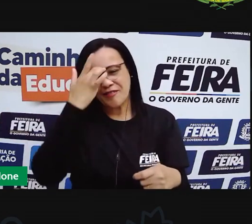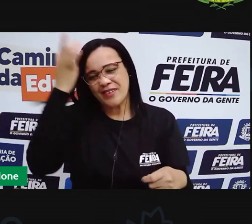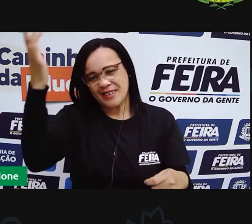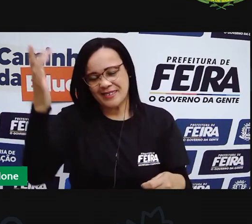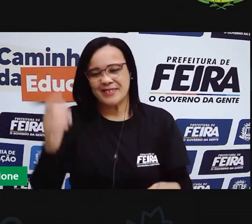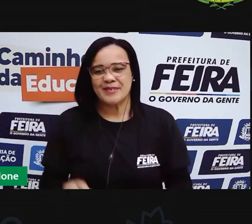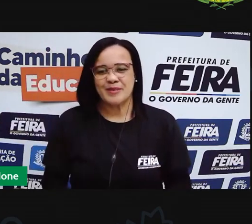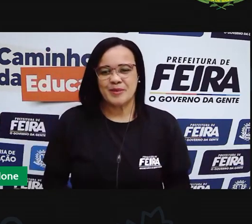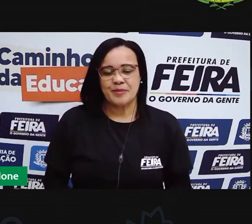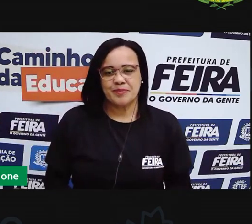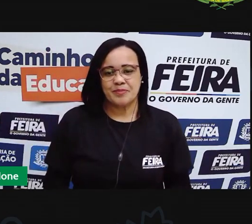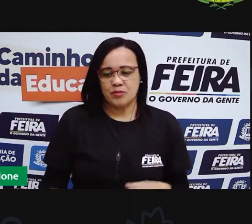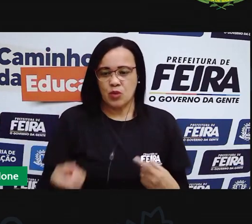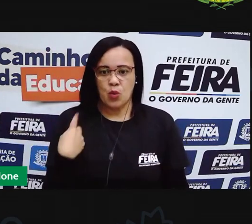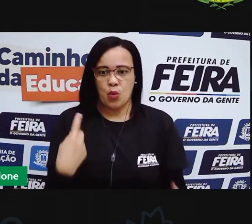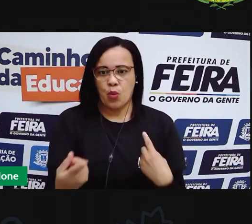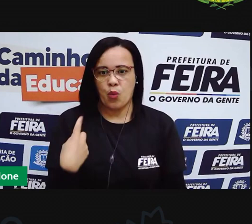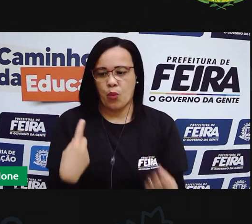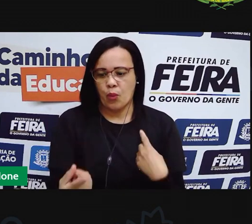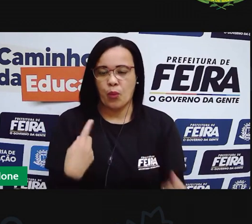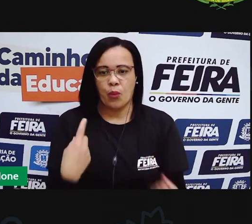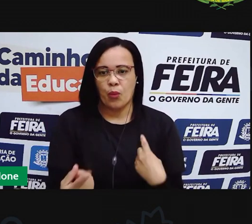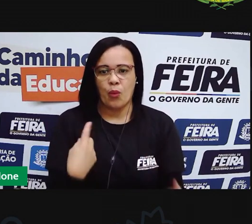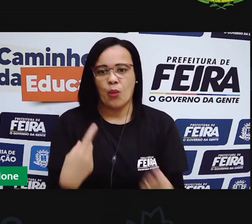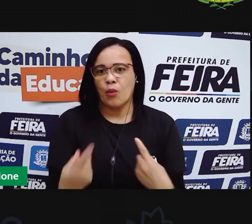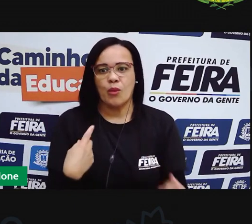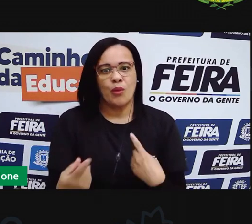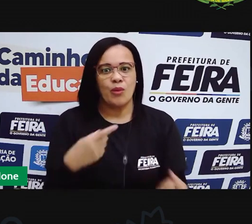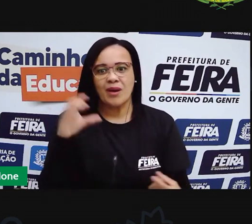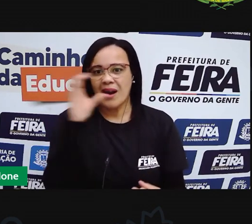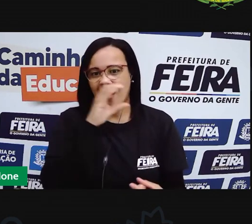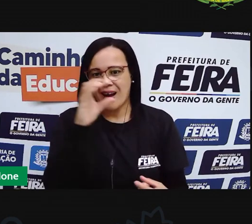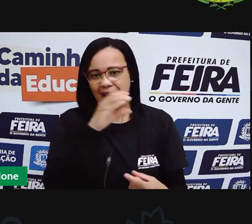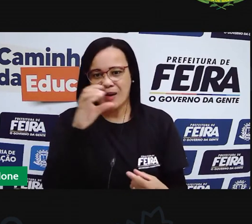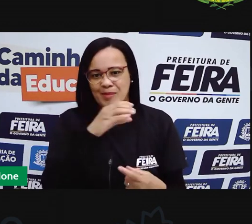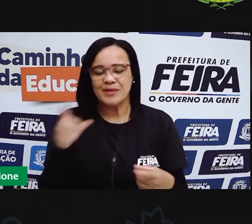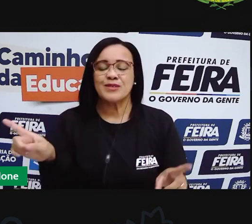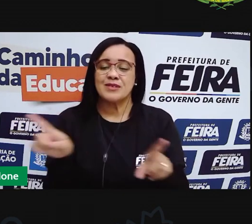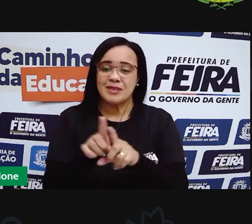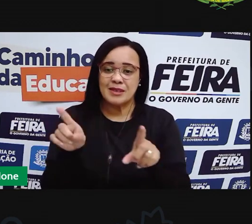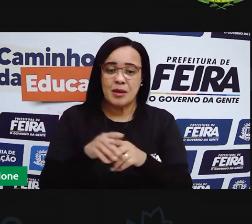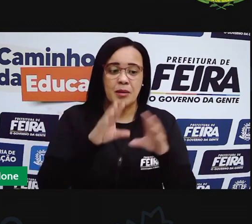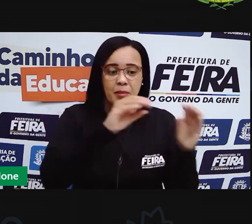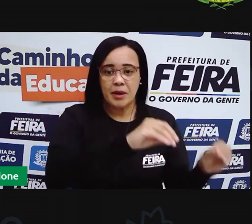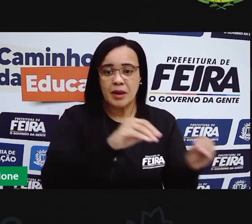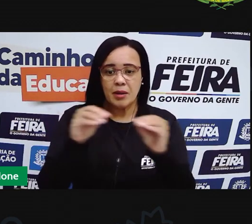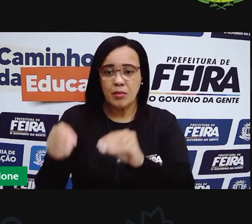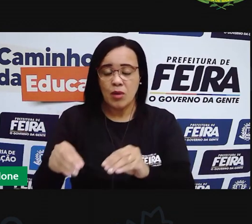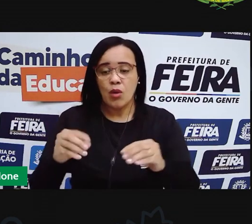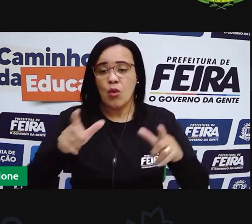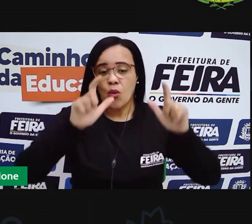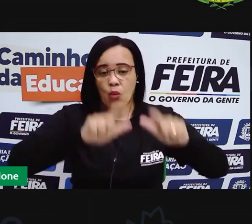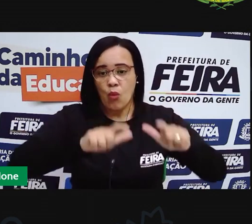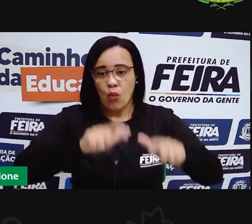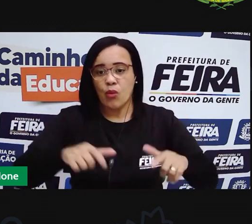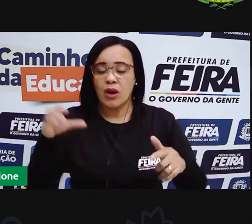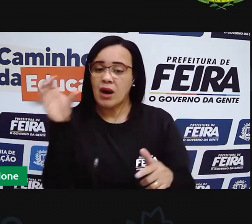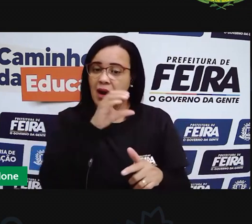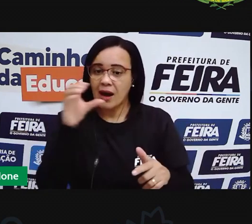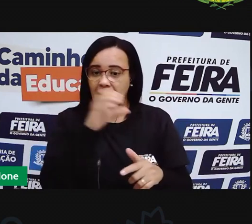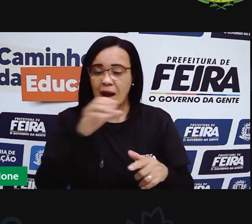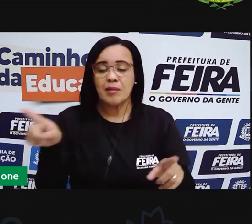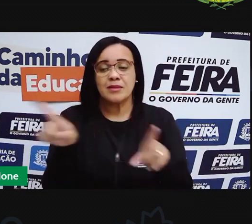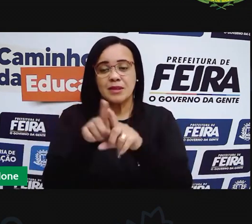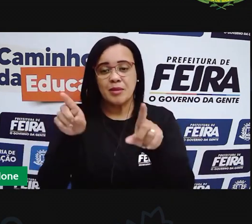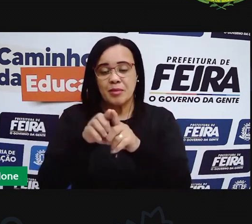locomovam de um lugar para outro, de um bairro para outro, de um jeito mais fácil. E também fazendo